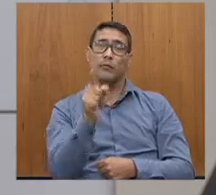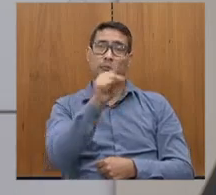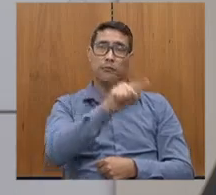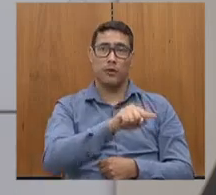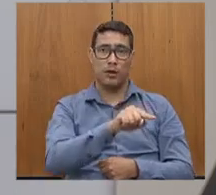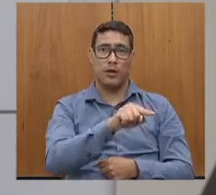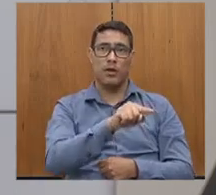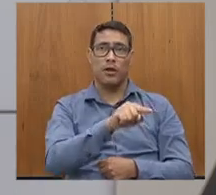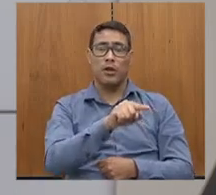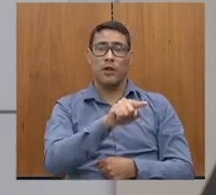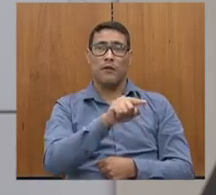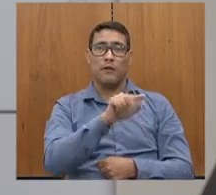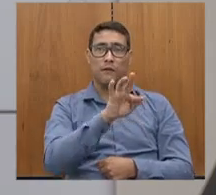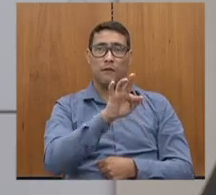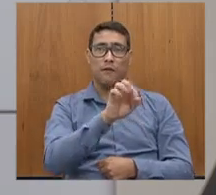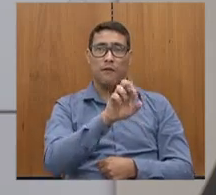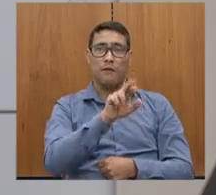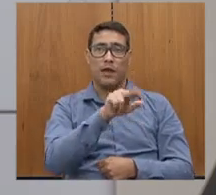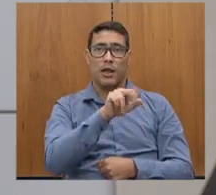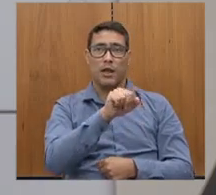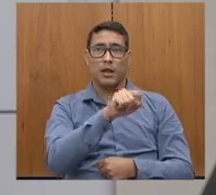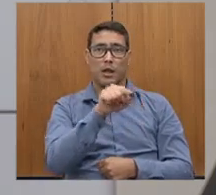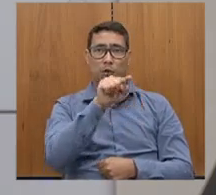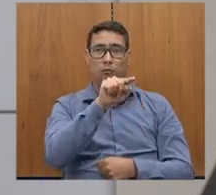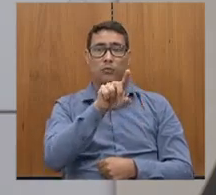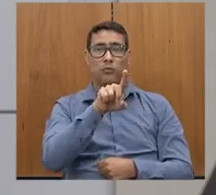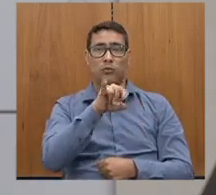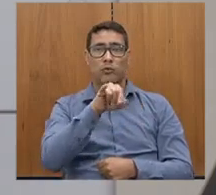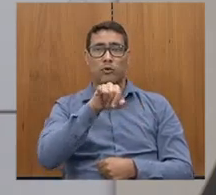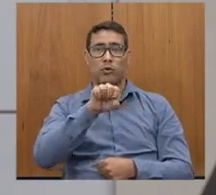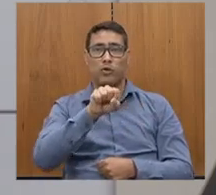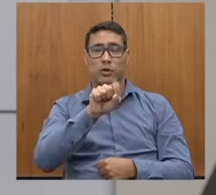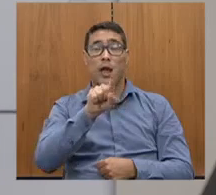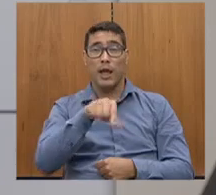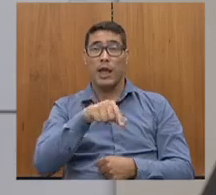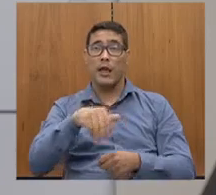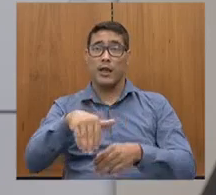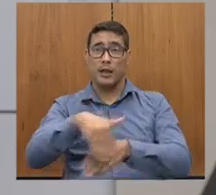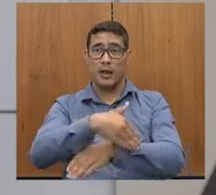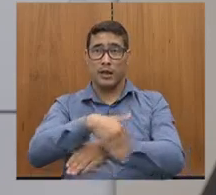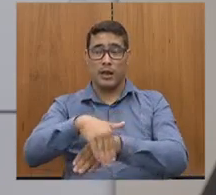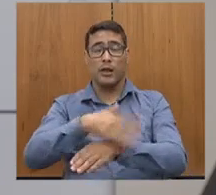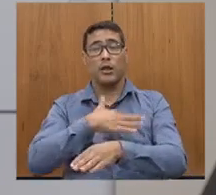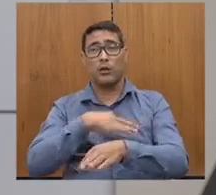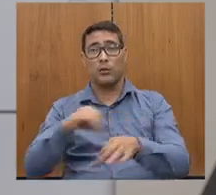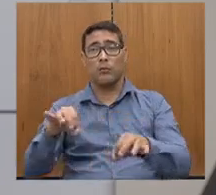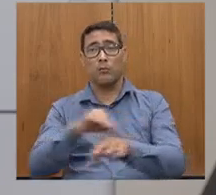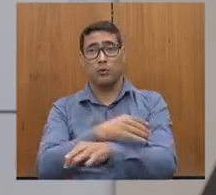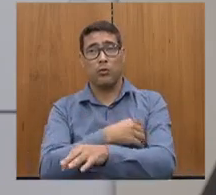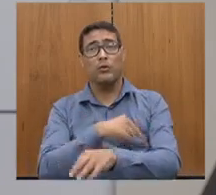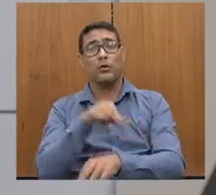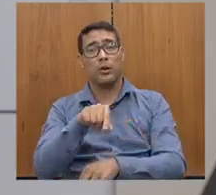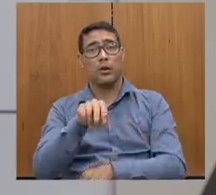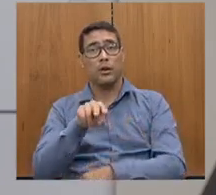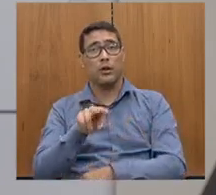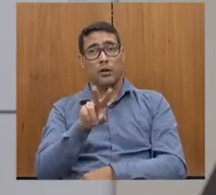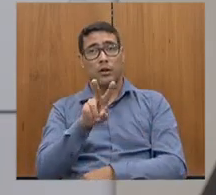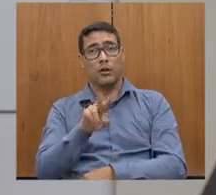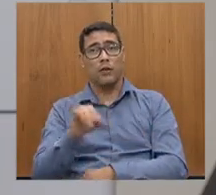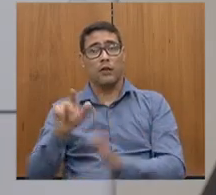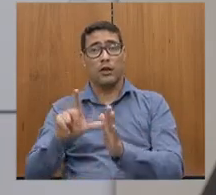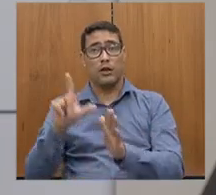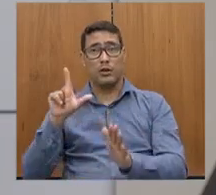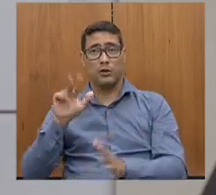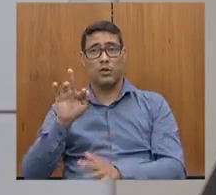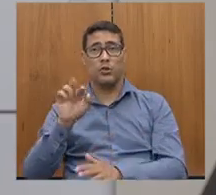Fernão Dias. Enquanto poderia, ela está estrada estando pronta, você passaria por, antes de